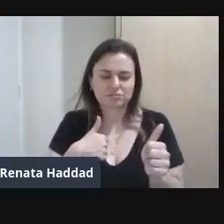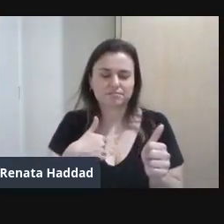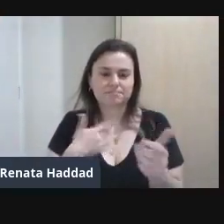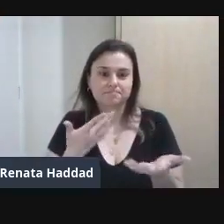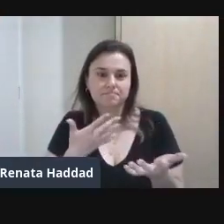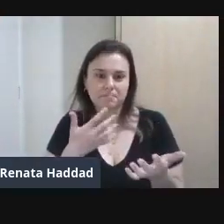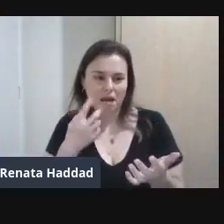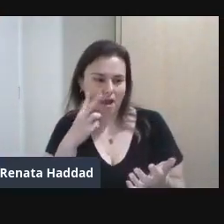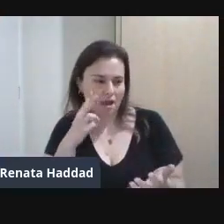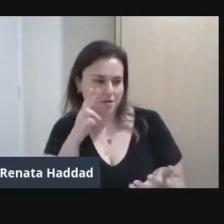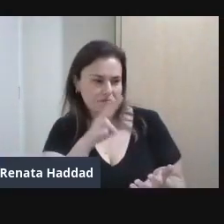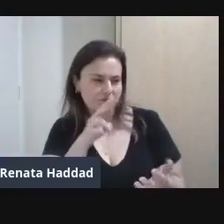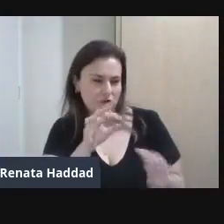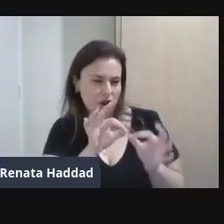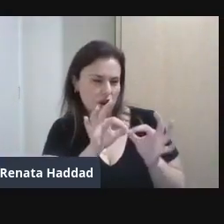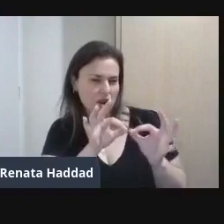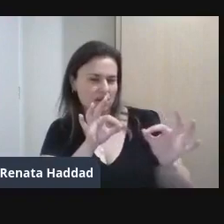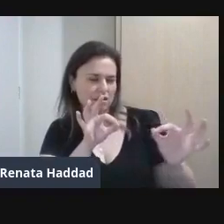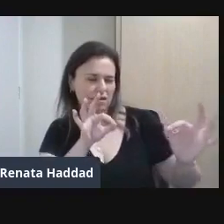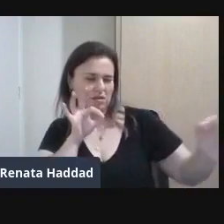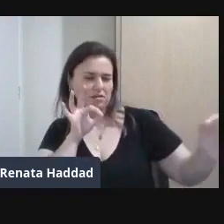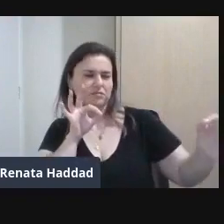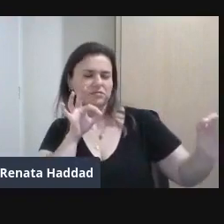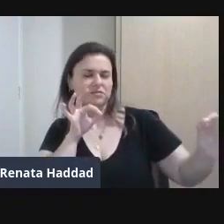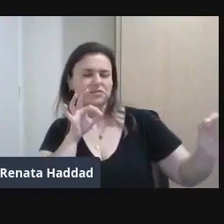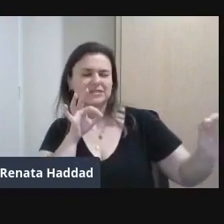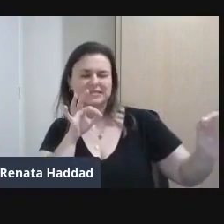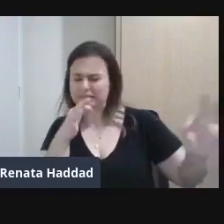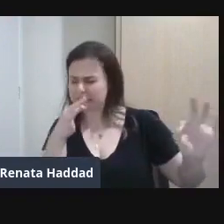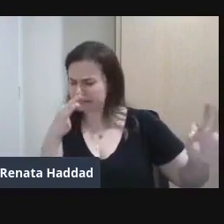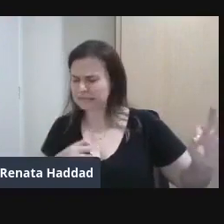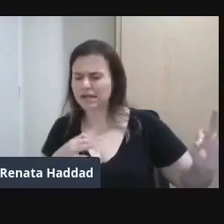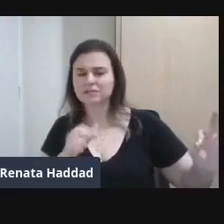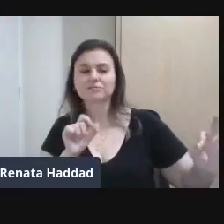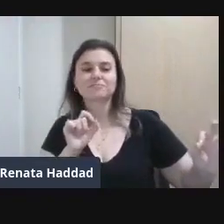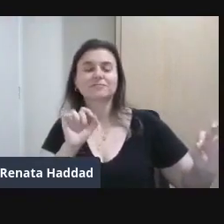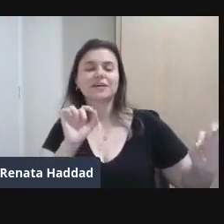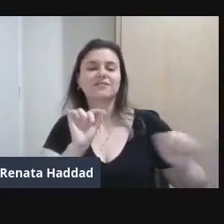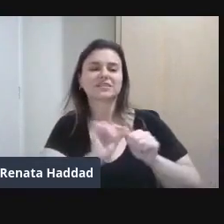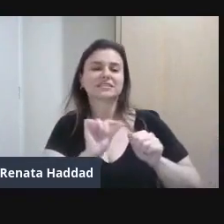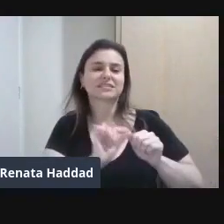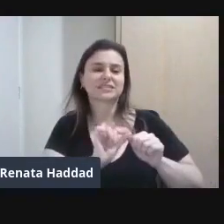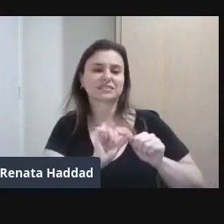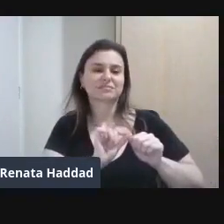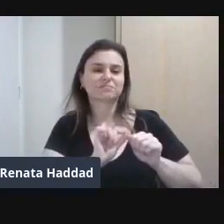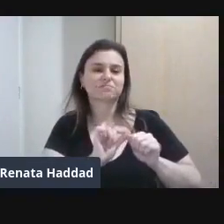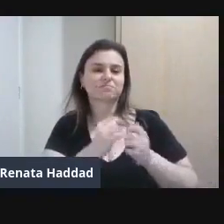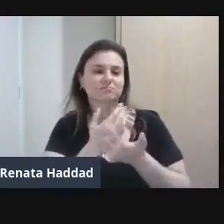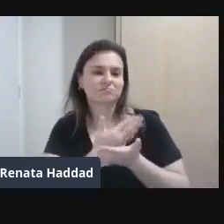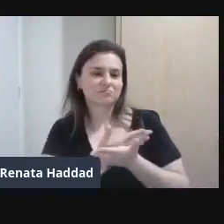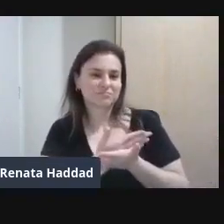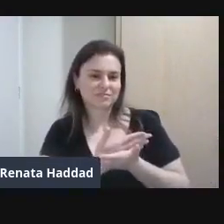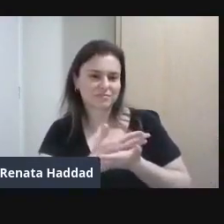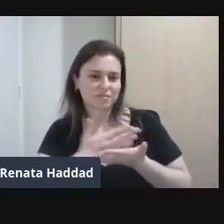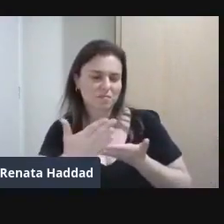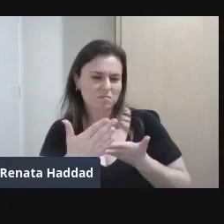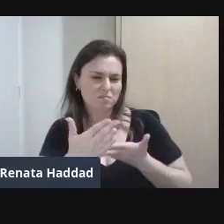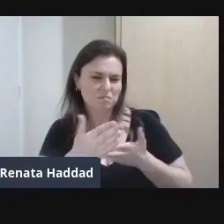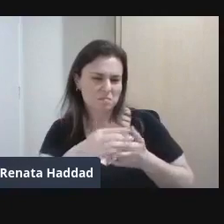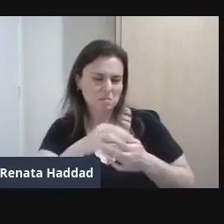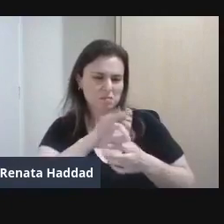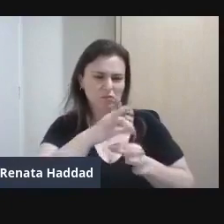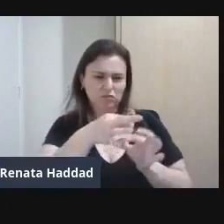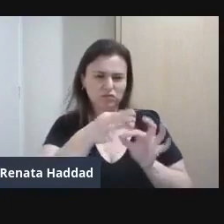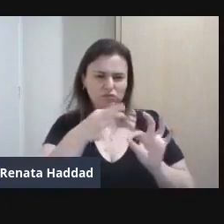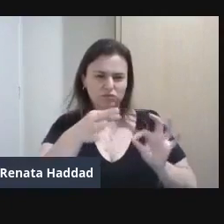longe Mas ainda Mais certa Do que deveria fazer Ela começou A desmanchar